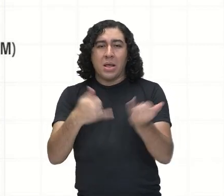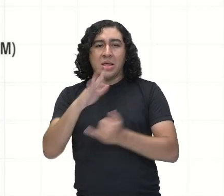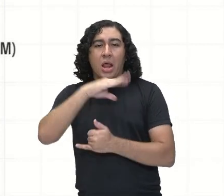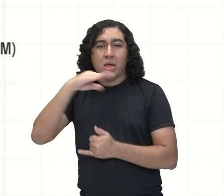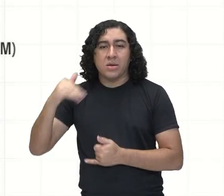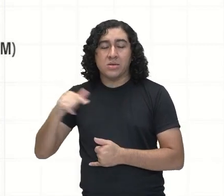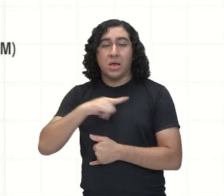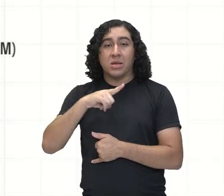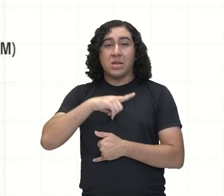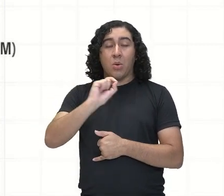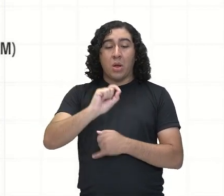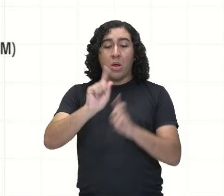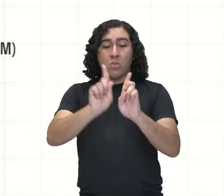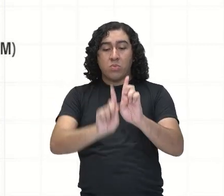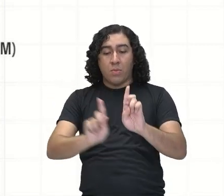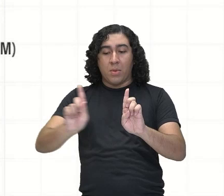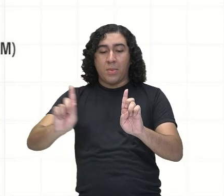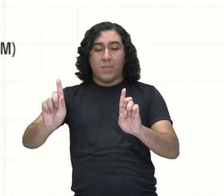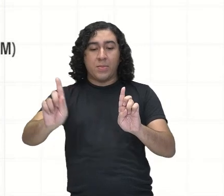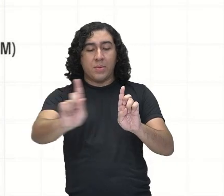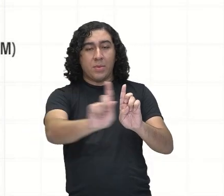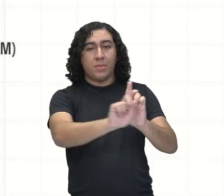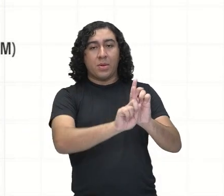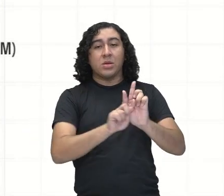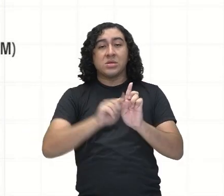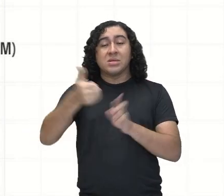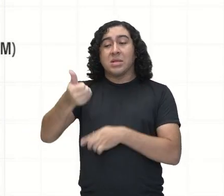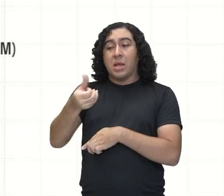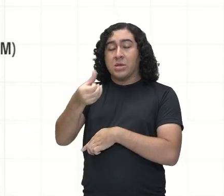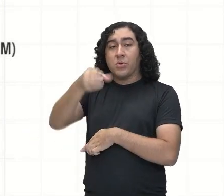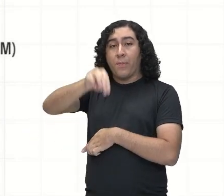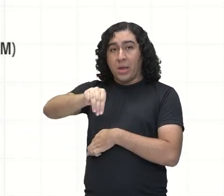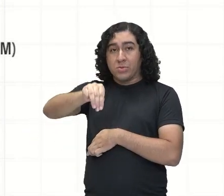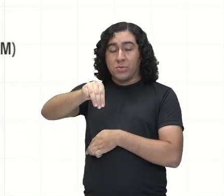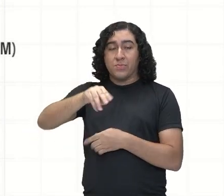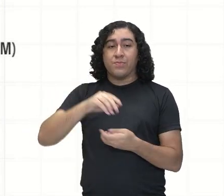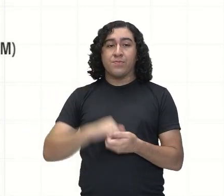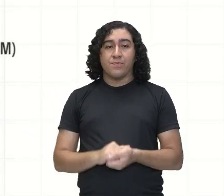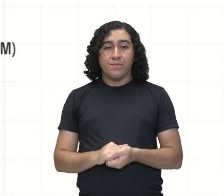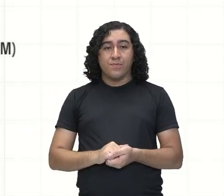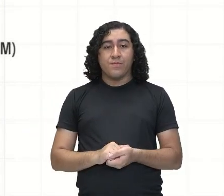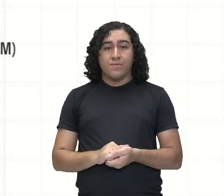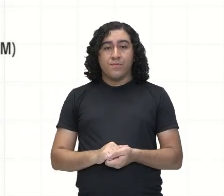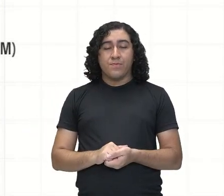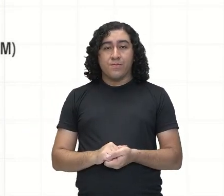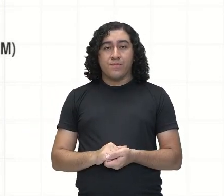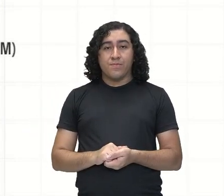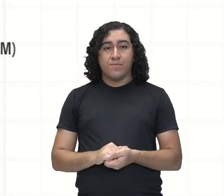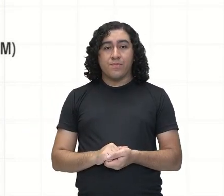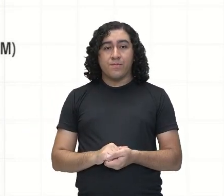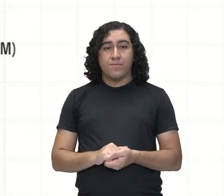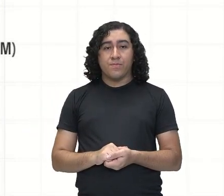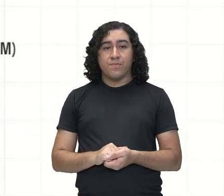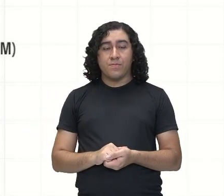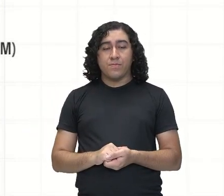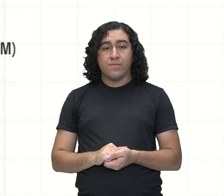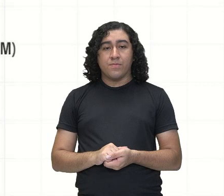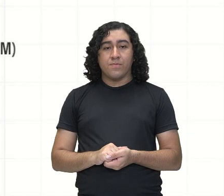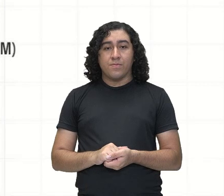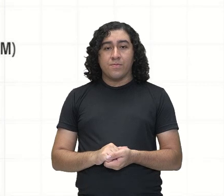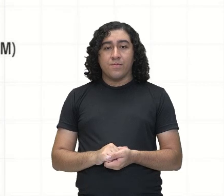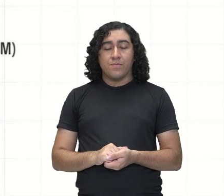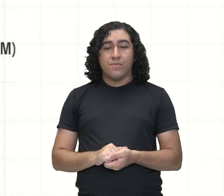carrossel circular com um diâmetro de 6 metros. Então, diâmetro, ó, de 6